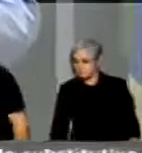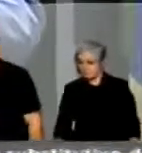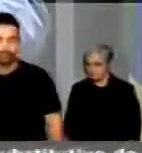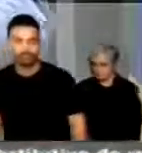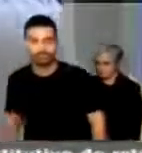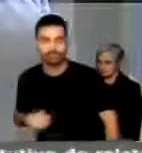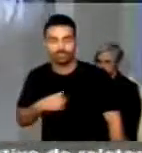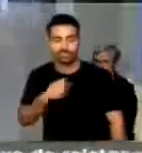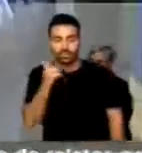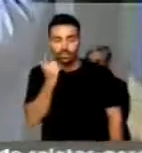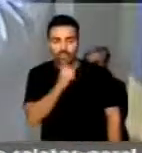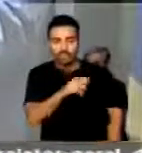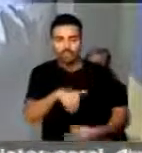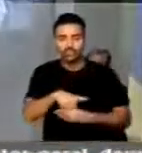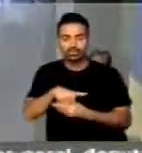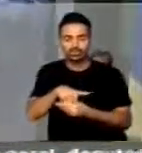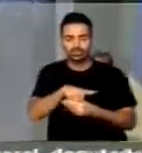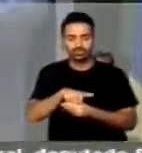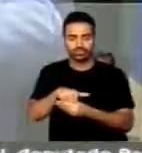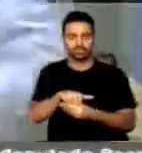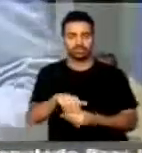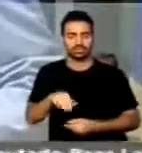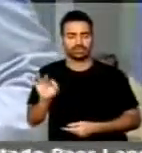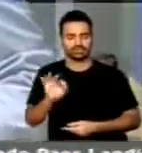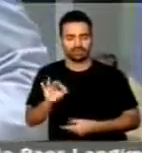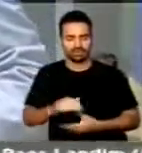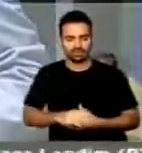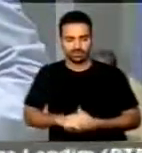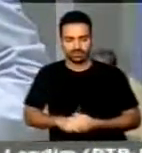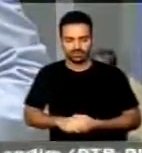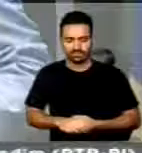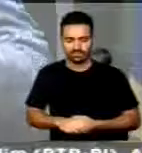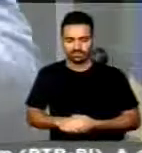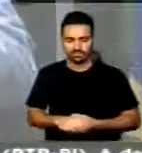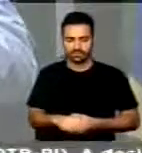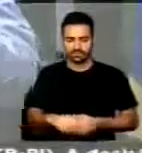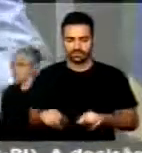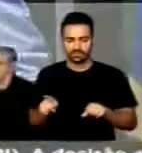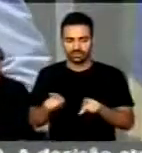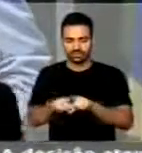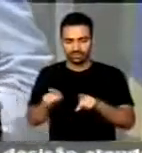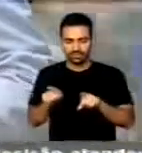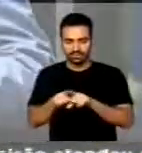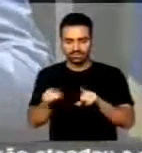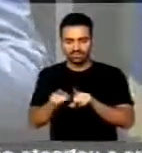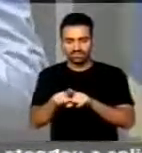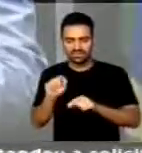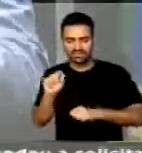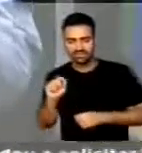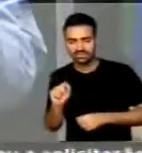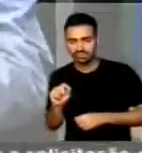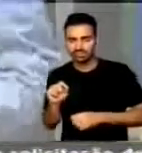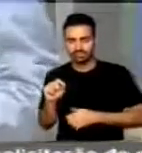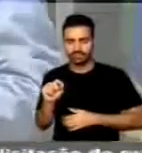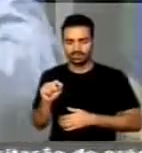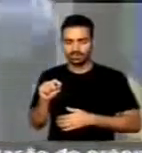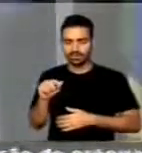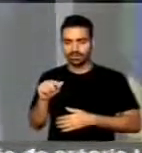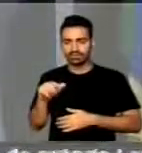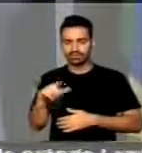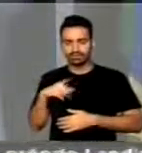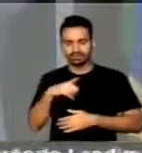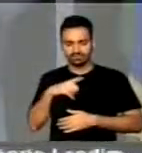votá-las, embora quisesse, quando era governo. E agora tenta impedir que o Brasil se livre